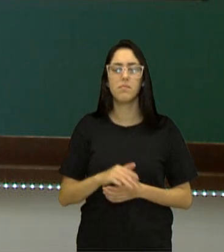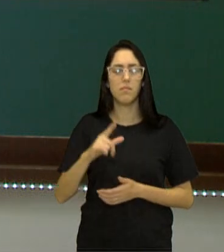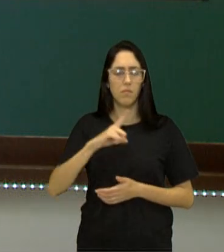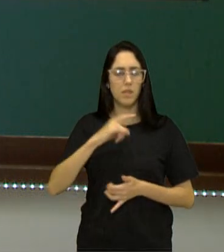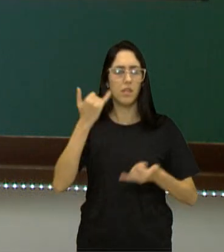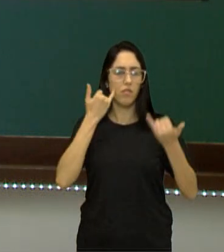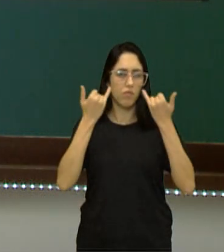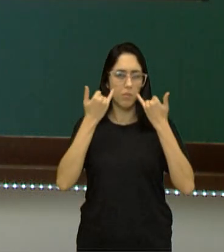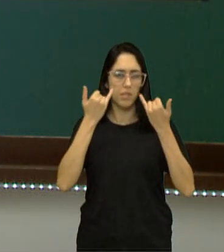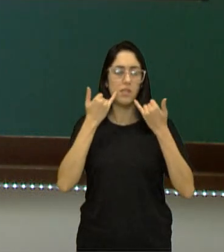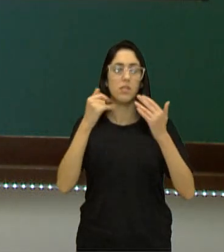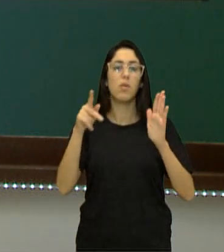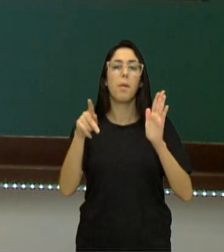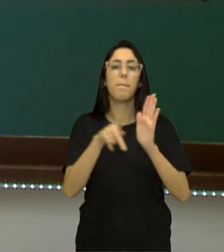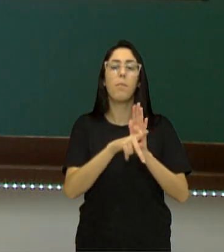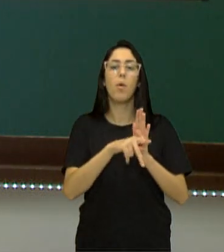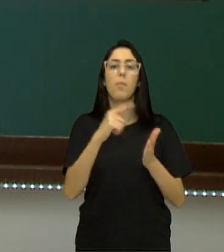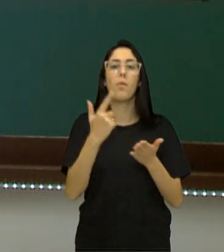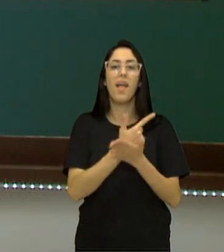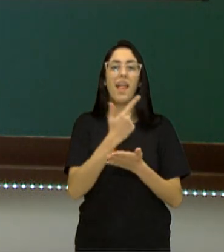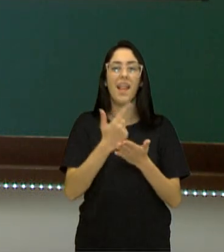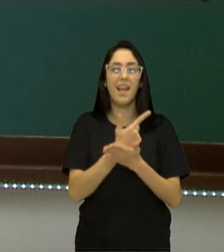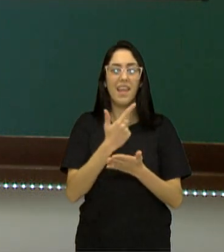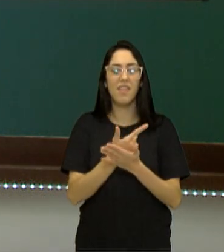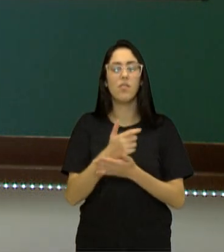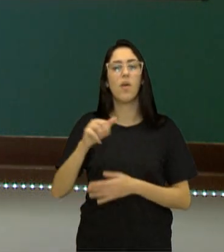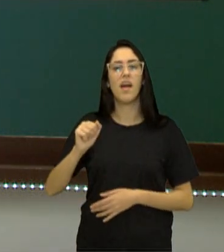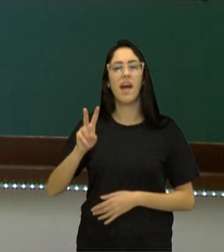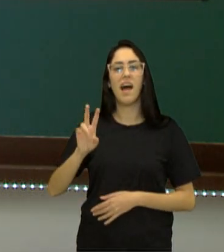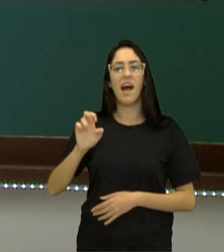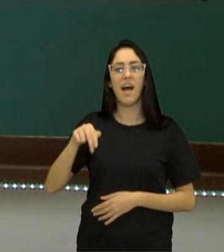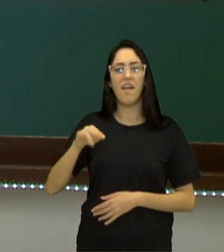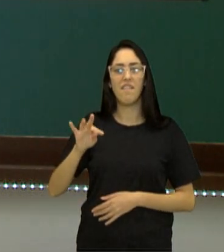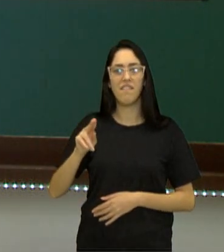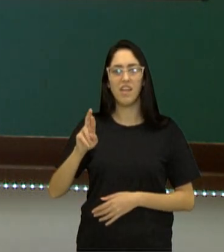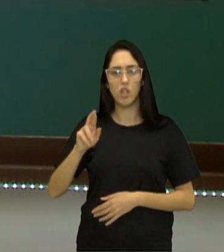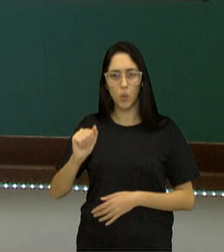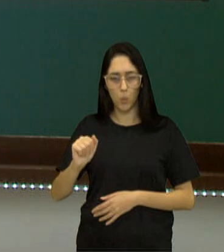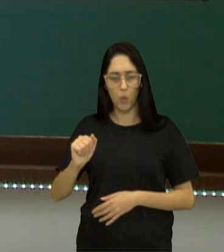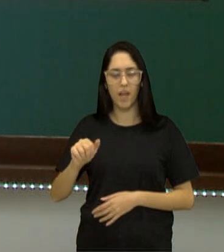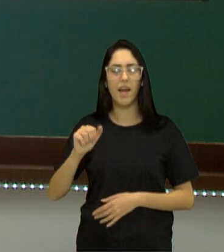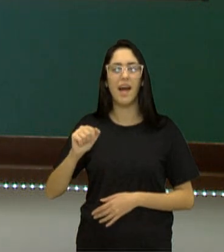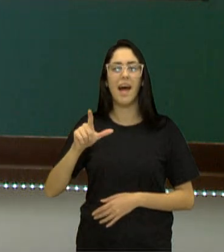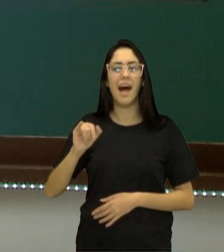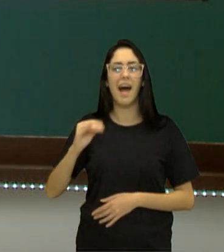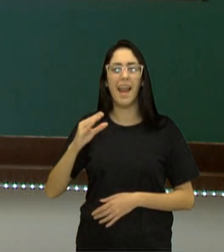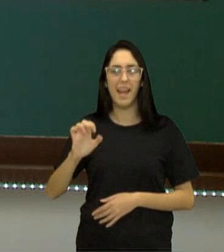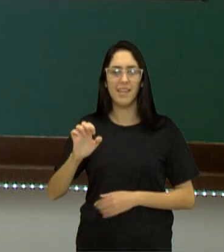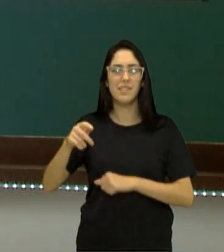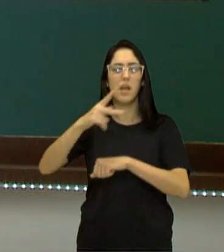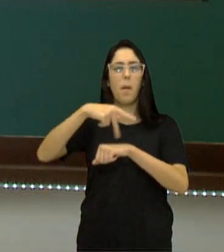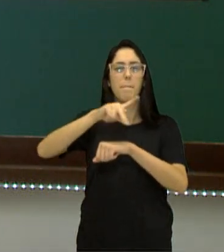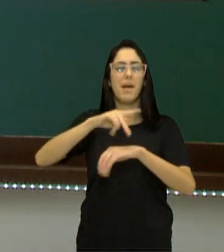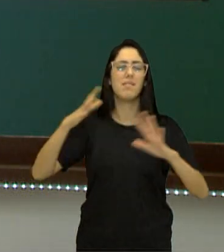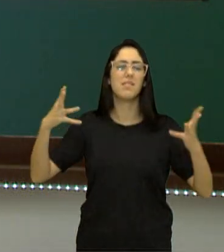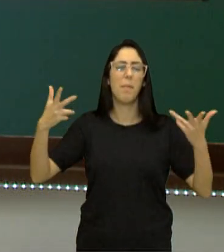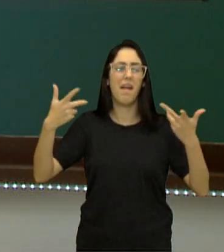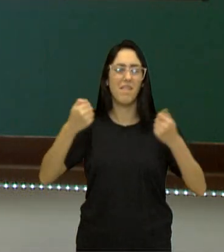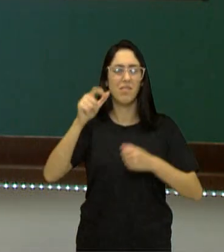retiradas do livro As Aventuras de Alice no País das Maravilhas, de Lewis Carroll.